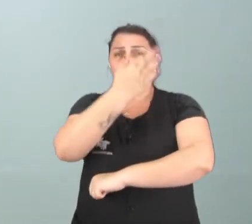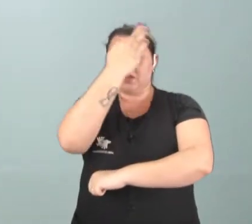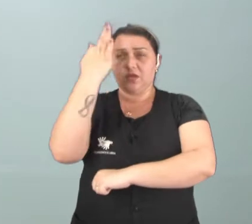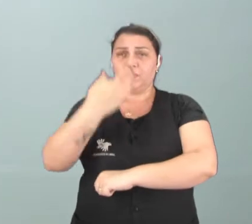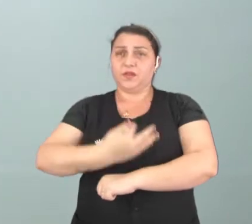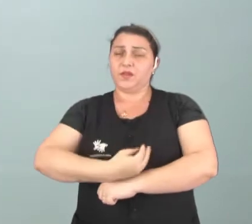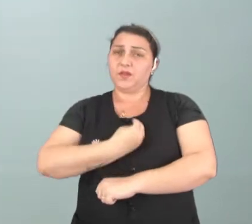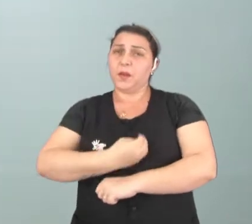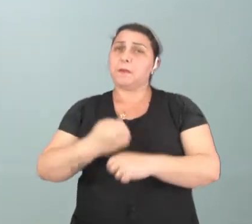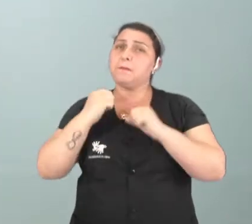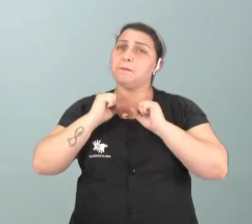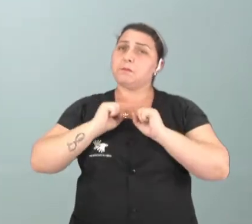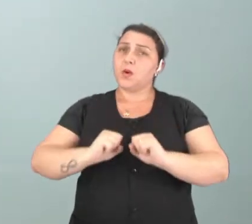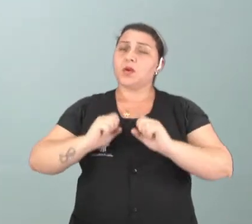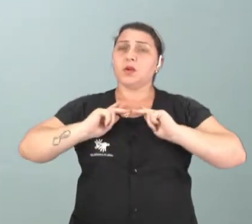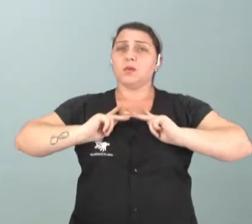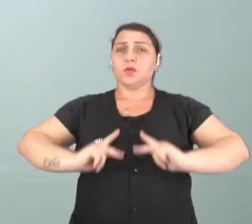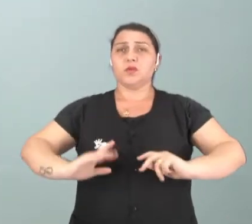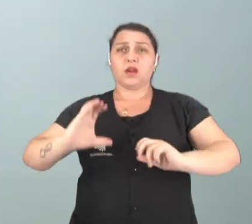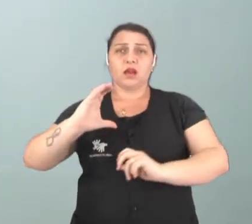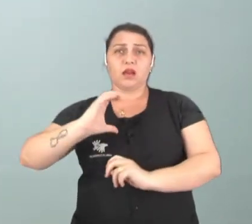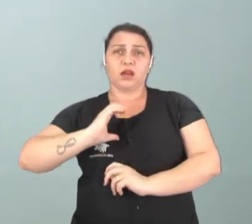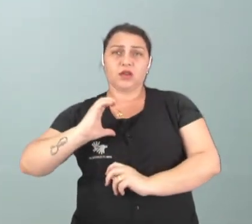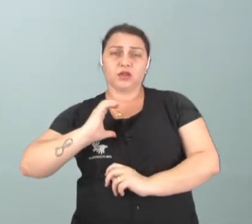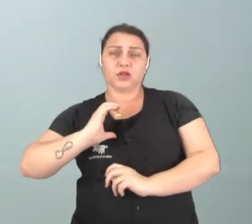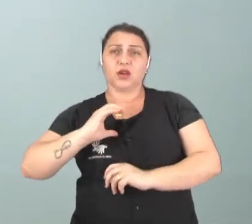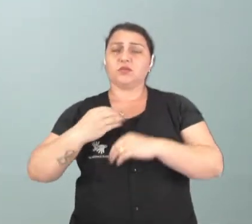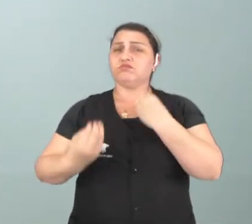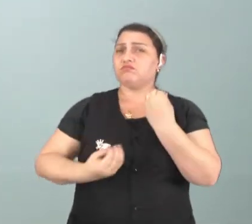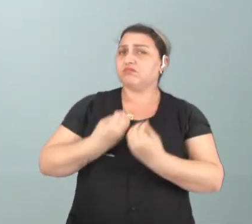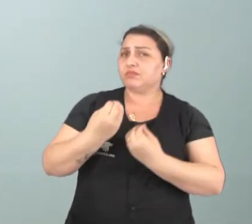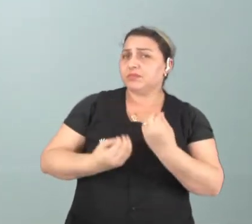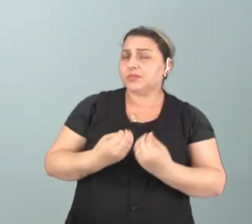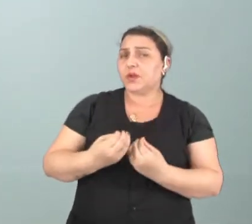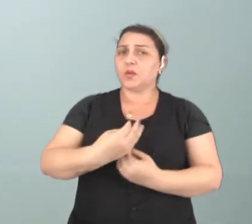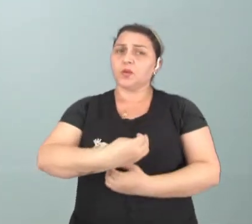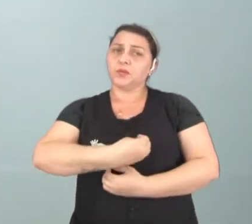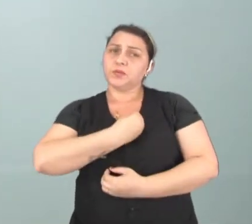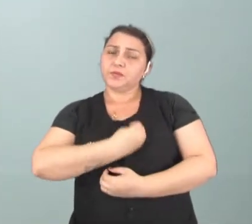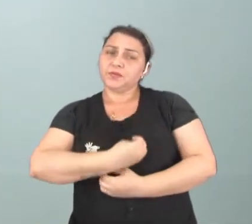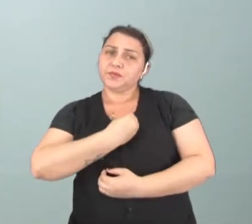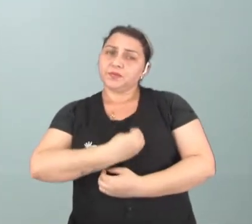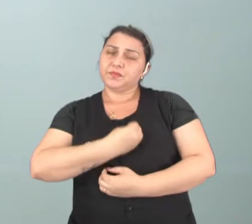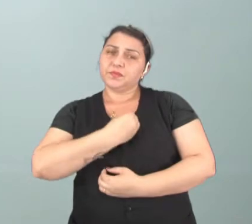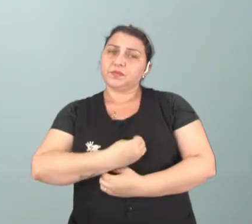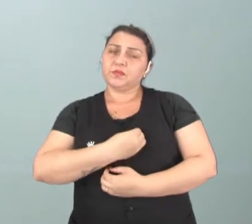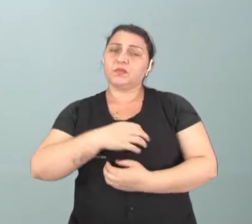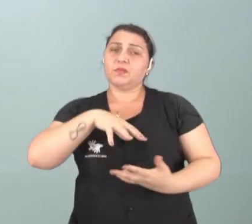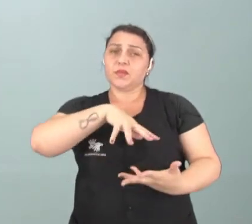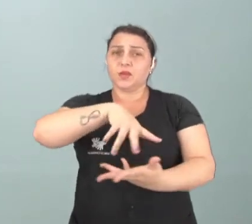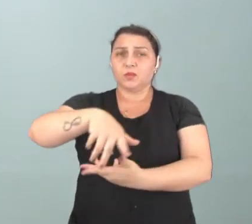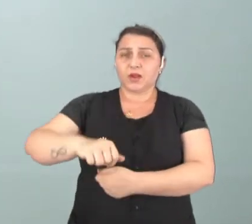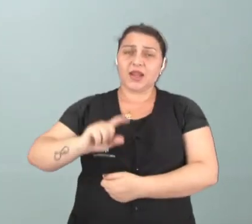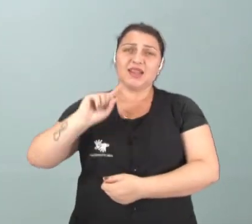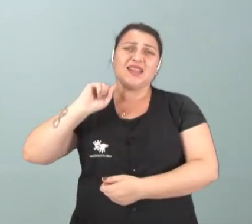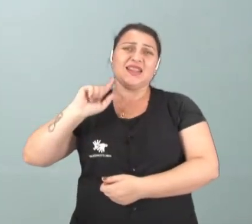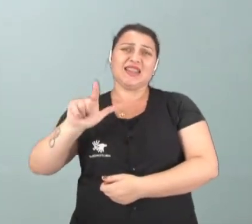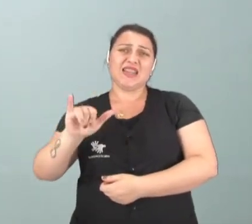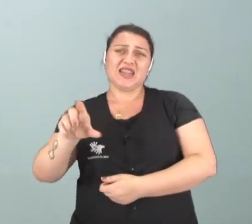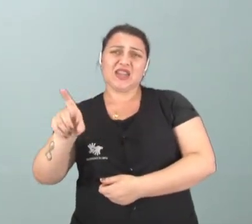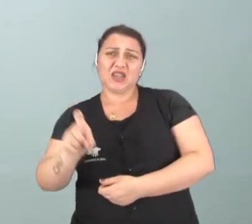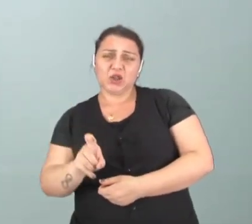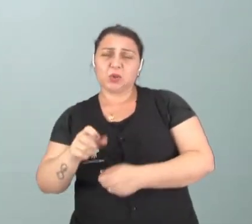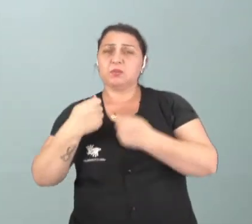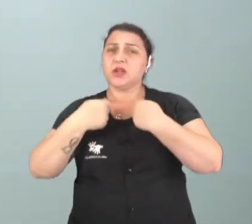vida que podem estar tomando uma postura ética. Como é que nós vamos conviver num planeta lixo? A gente